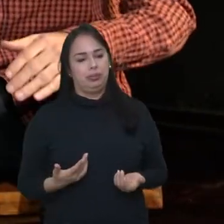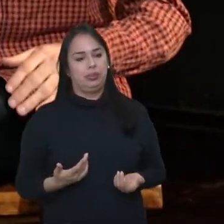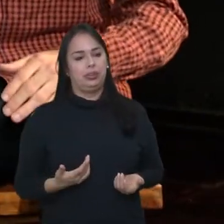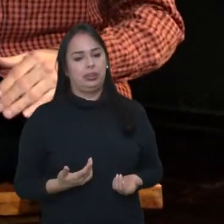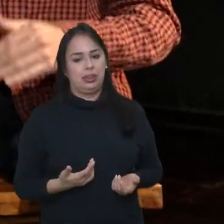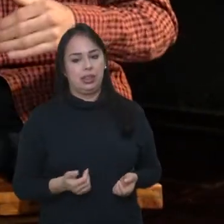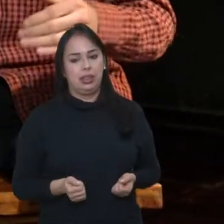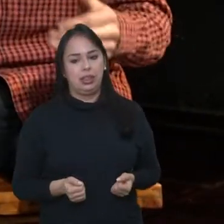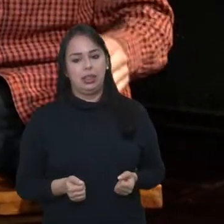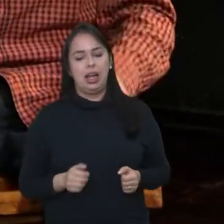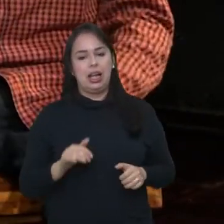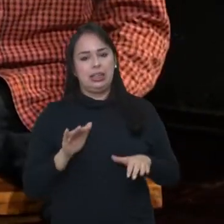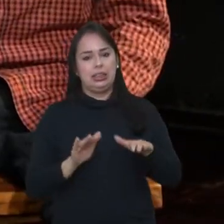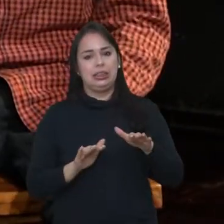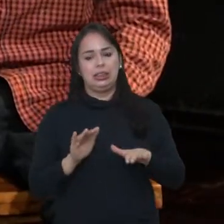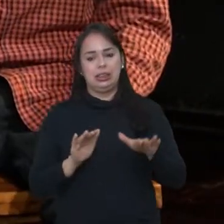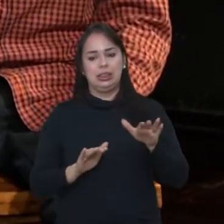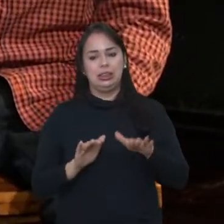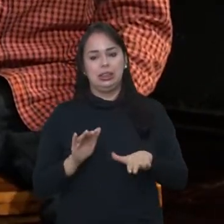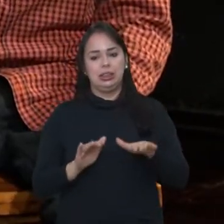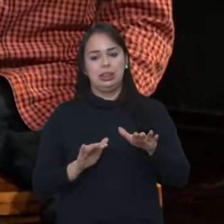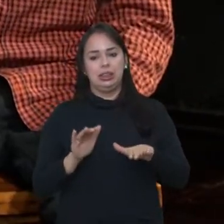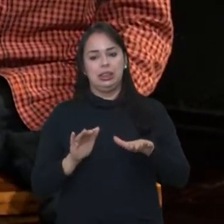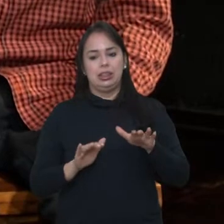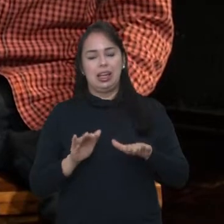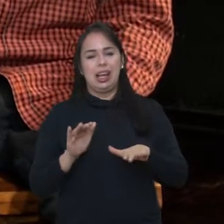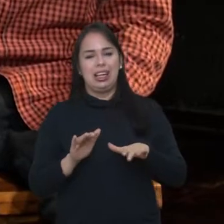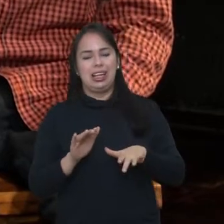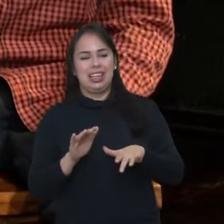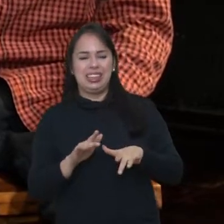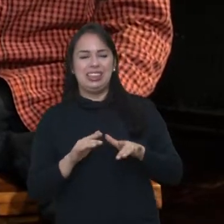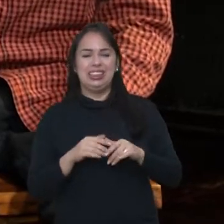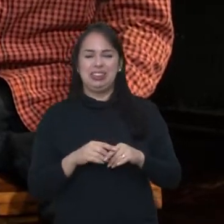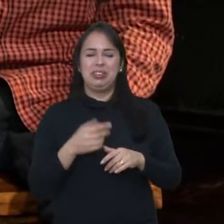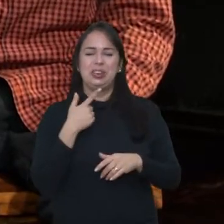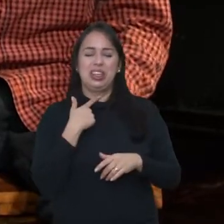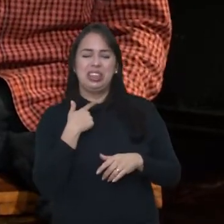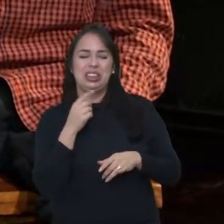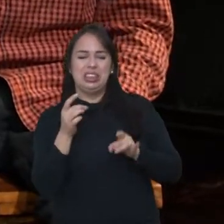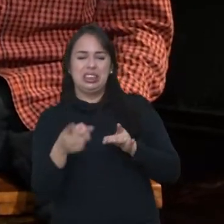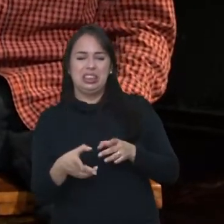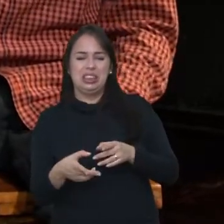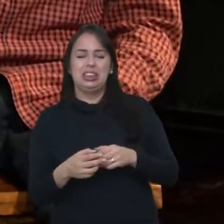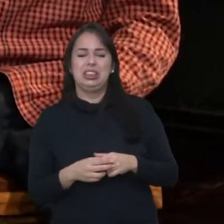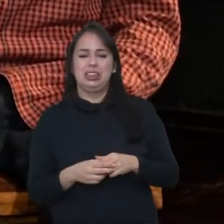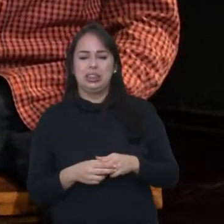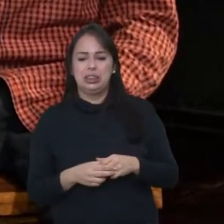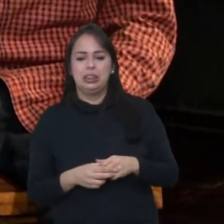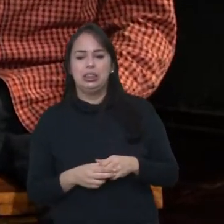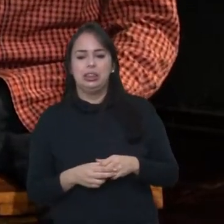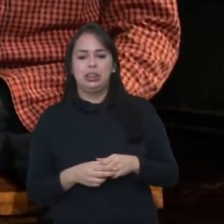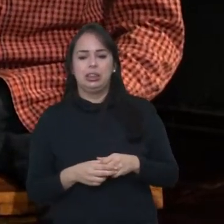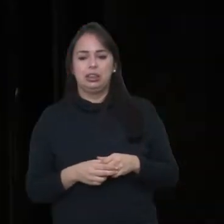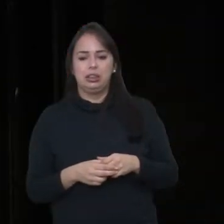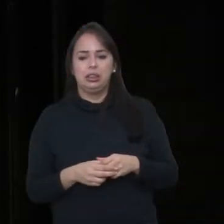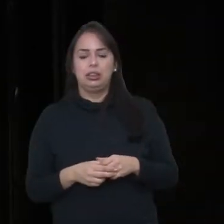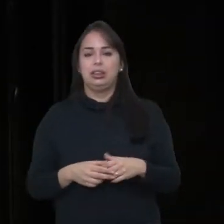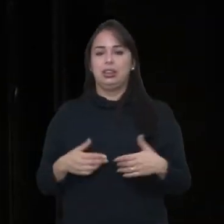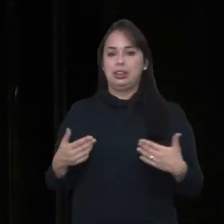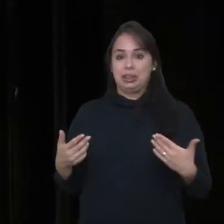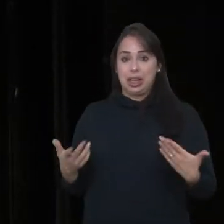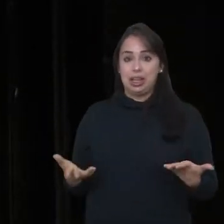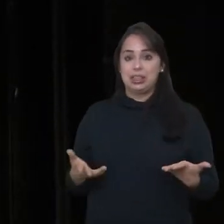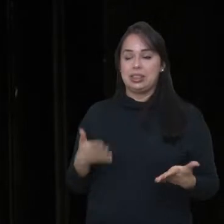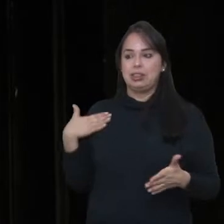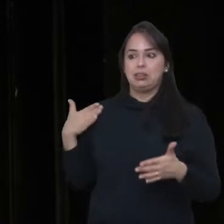é, vez ou outra, show sim, show não, basicamente, de show sim, por aí, não. Você vai